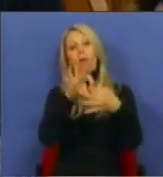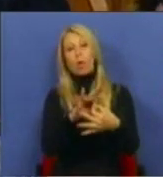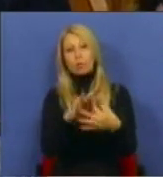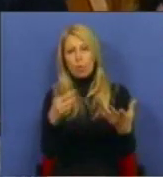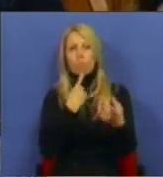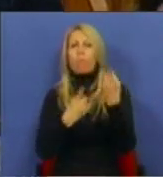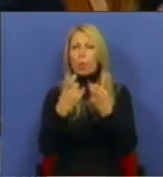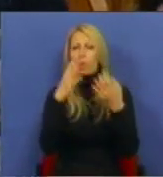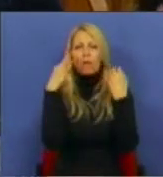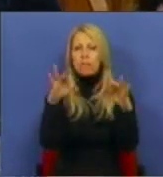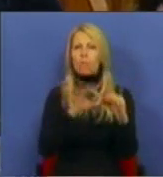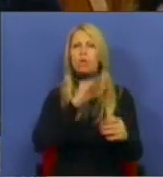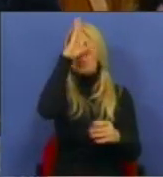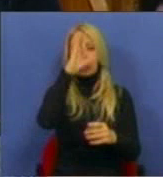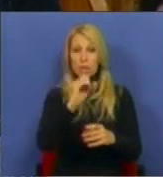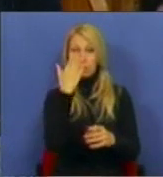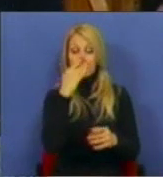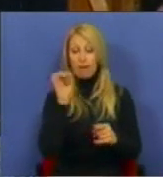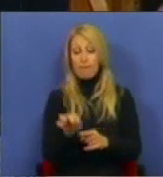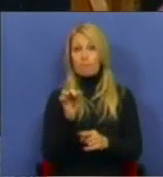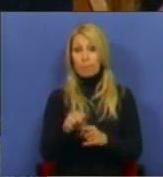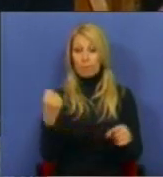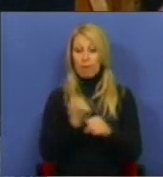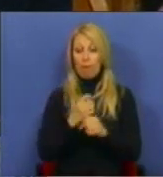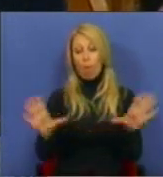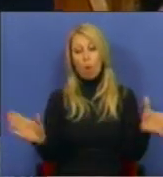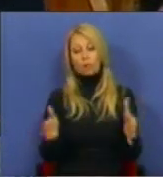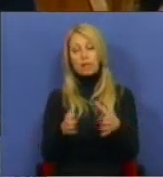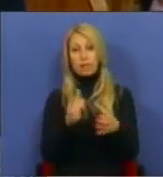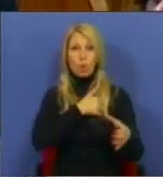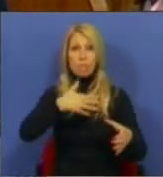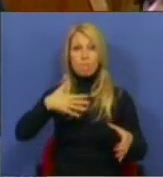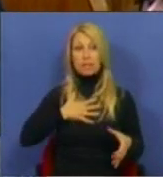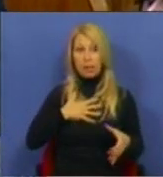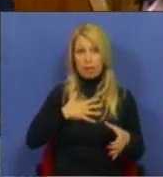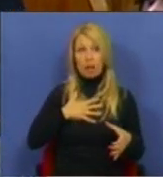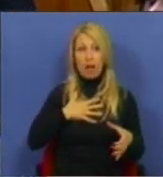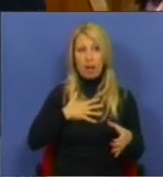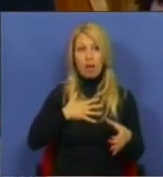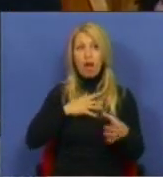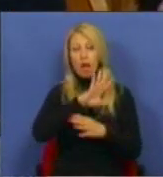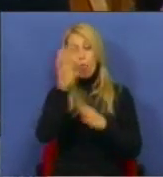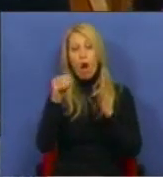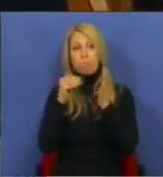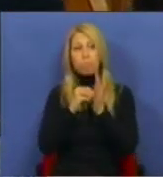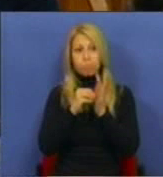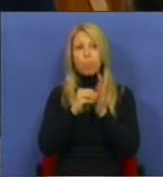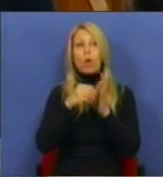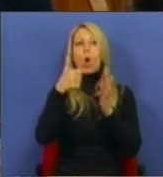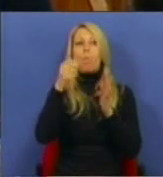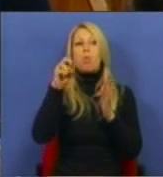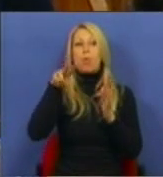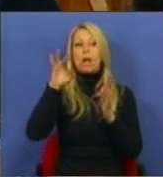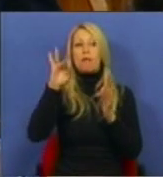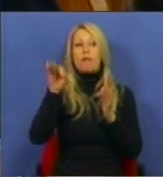simples, Sr. Ministro, se as ditas operações de concentração empresarial são enquadradas no escalão de bonificação máxima,